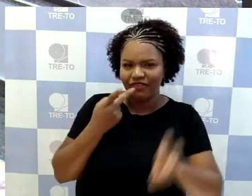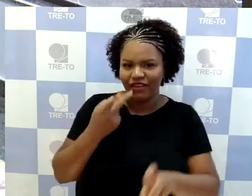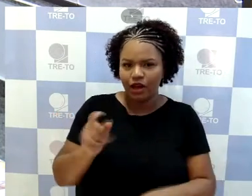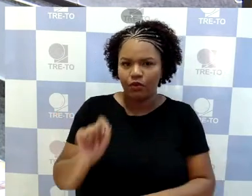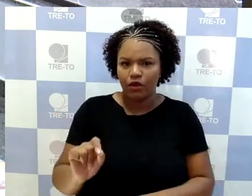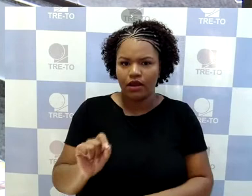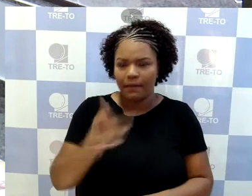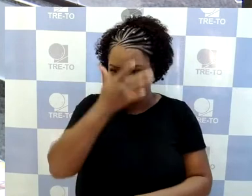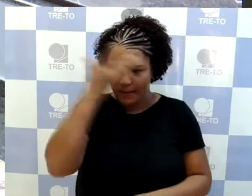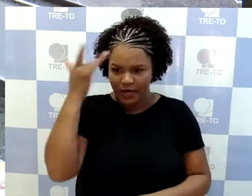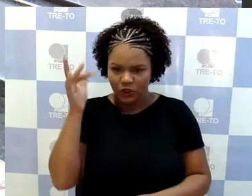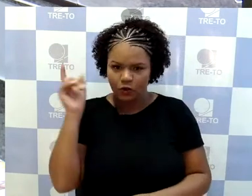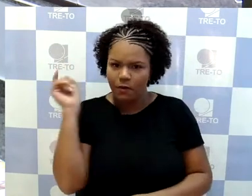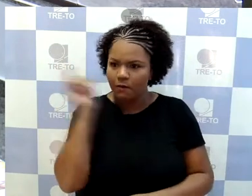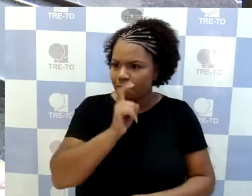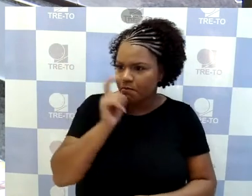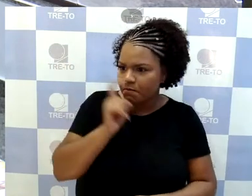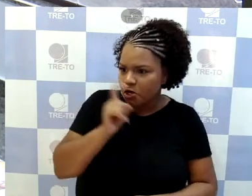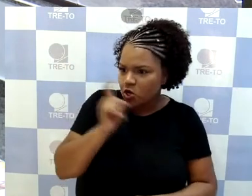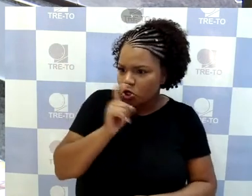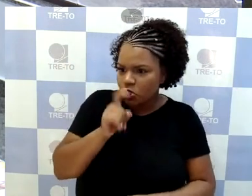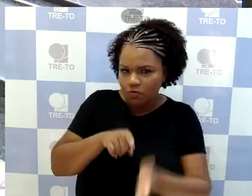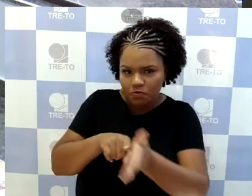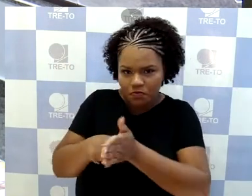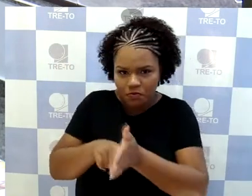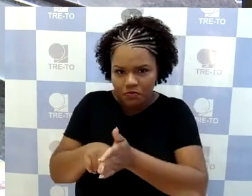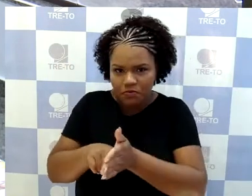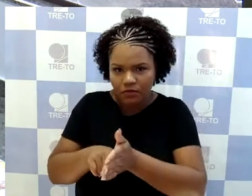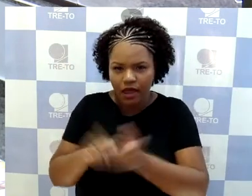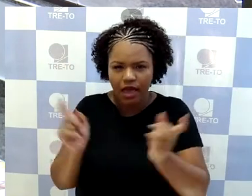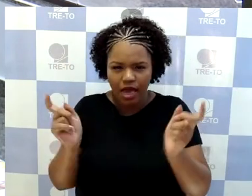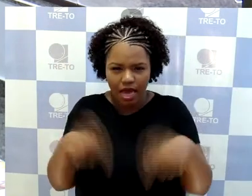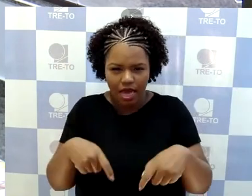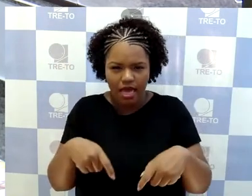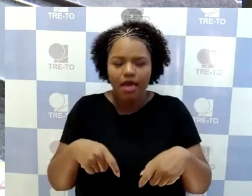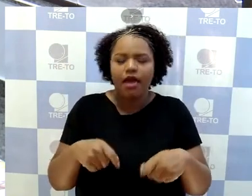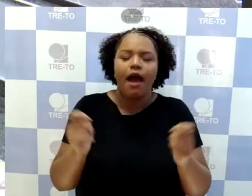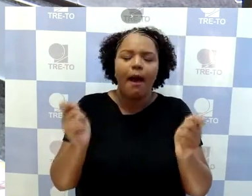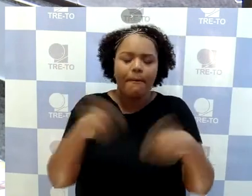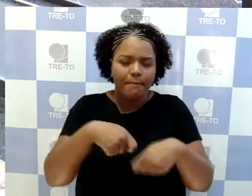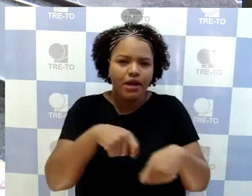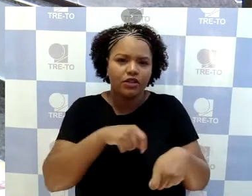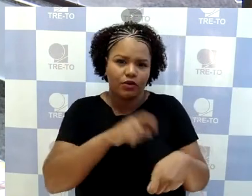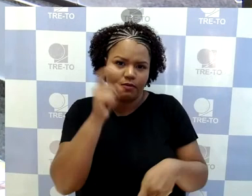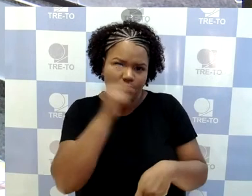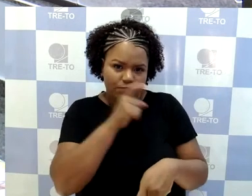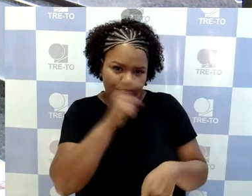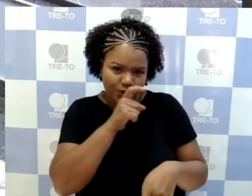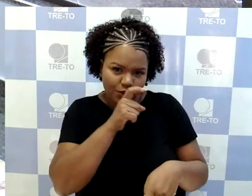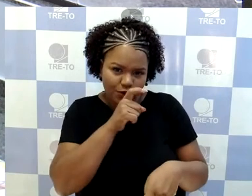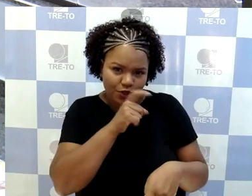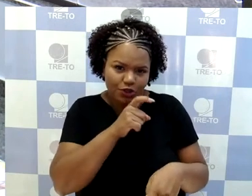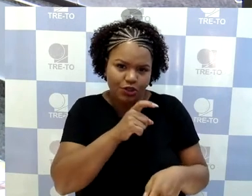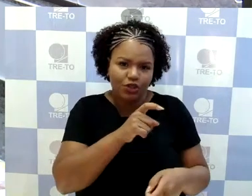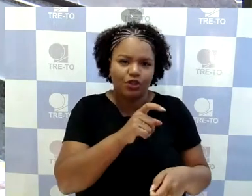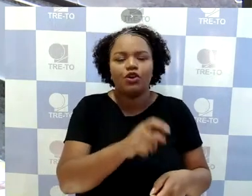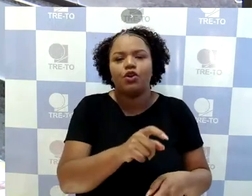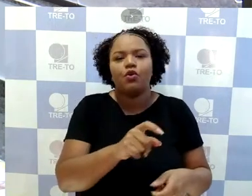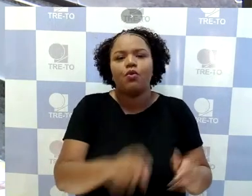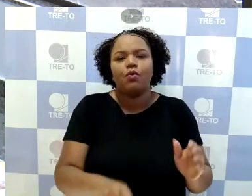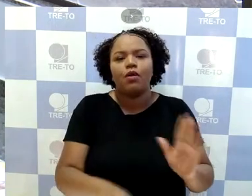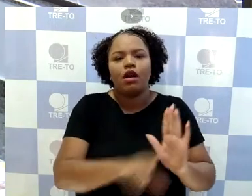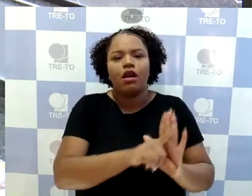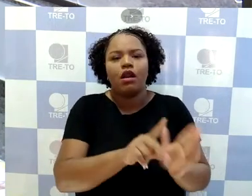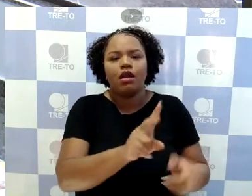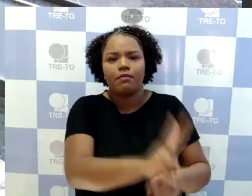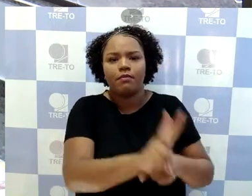não seria capaz de fraudar uma licitação, ele está imputando, como bem reconhecido pelo magistrado que proferiu a